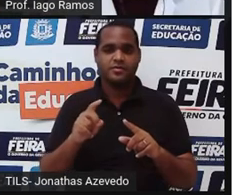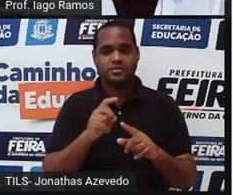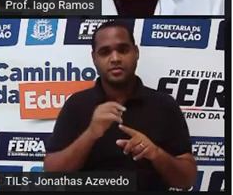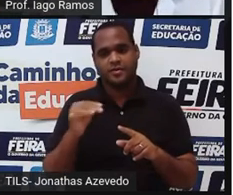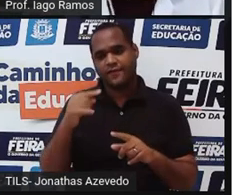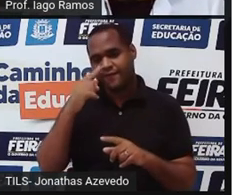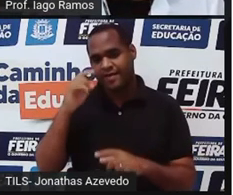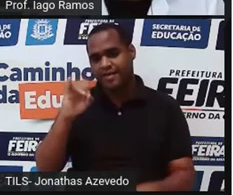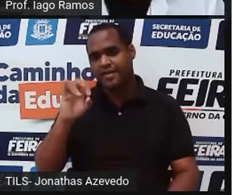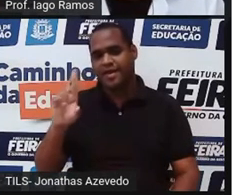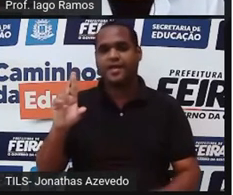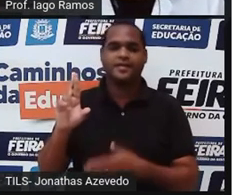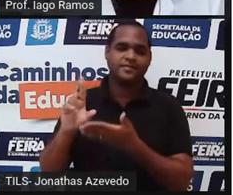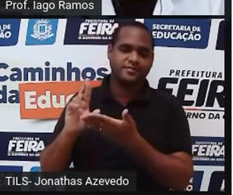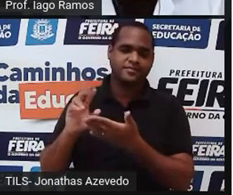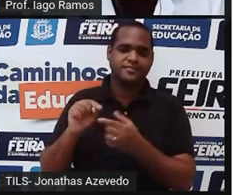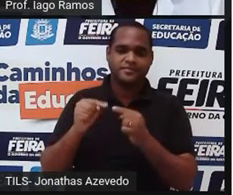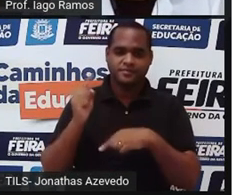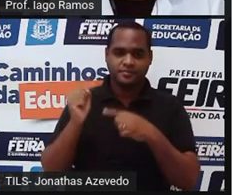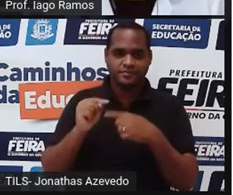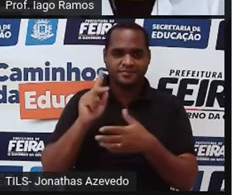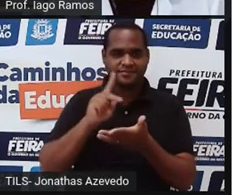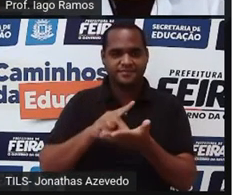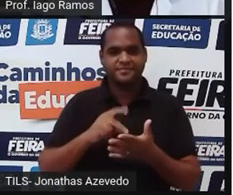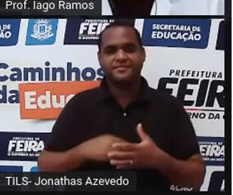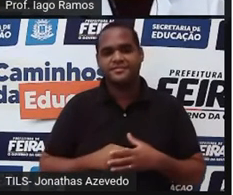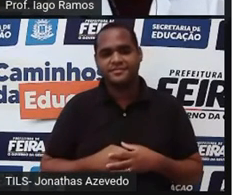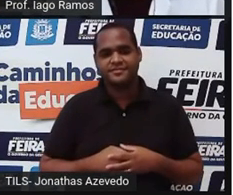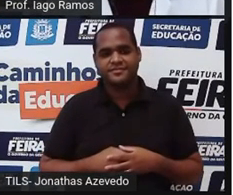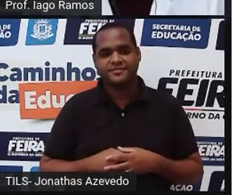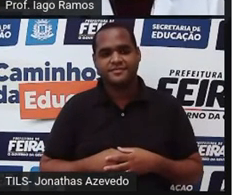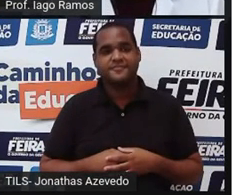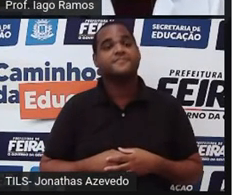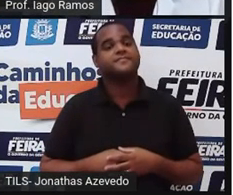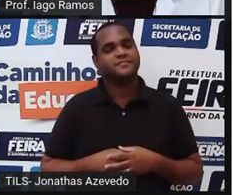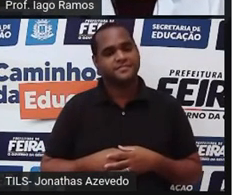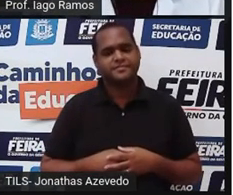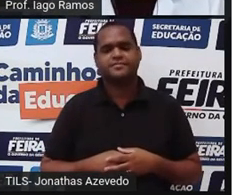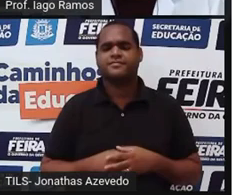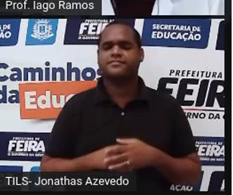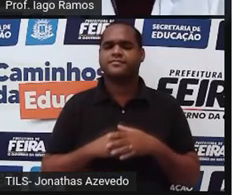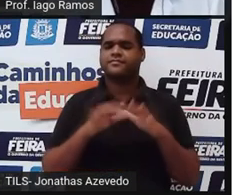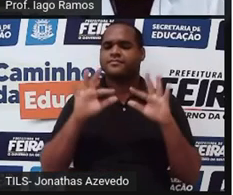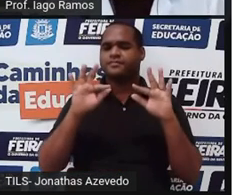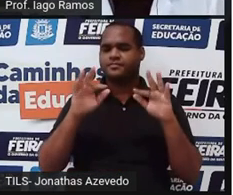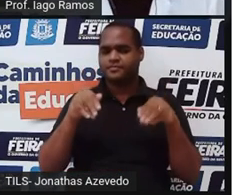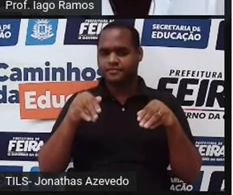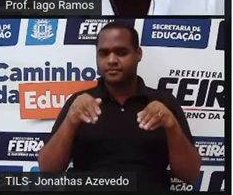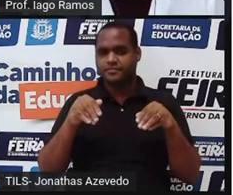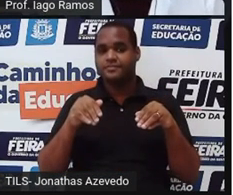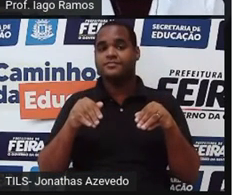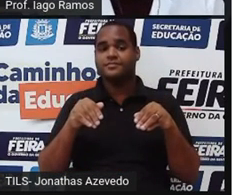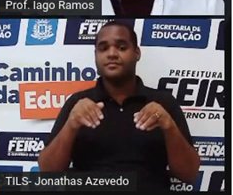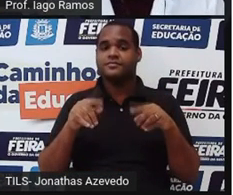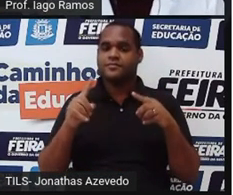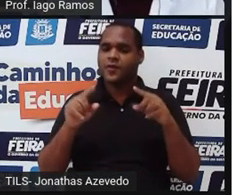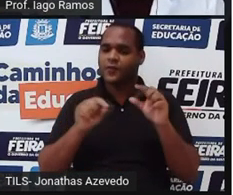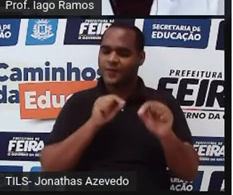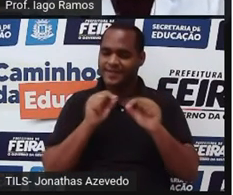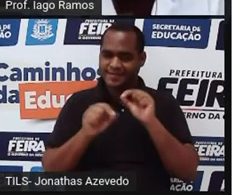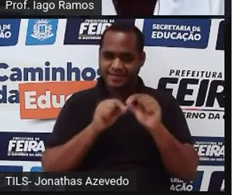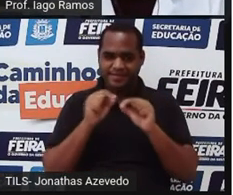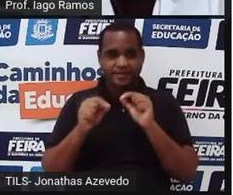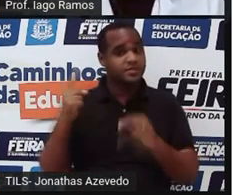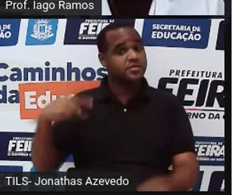irracional por isso que foi verdadeiro. Tá bom? Bom, e aí para a gente finalizar o que é que a gente fez?